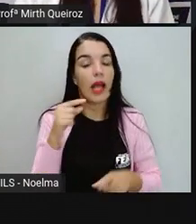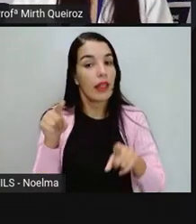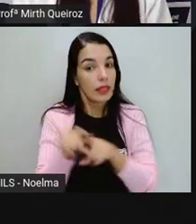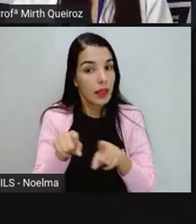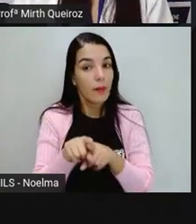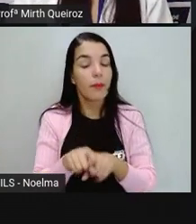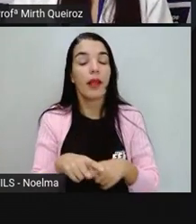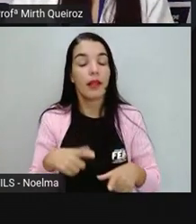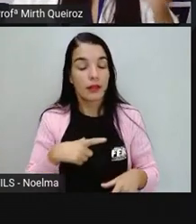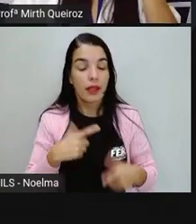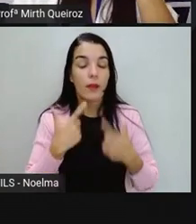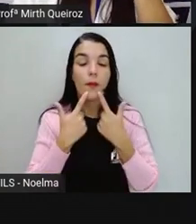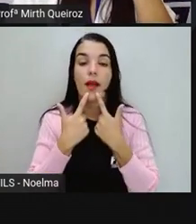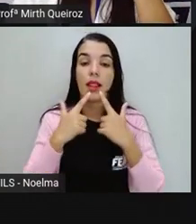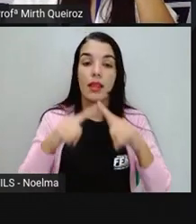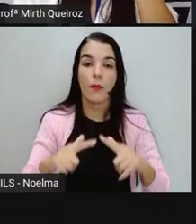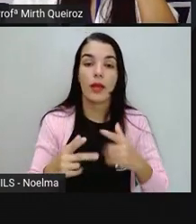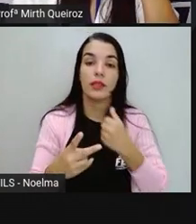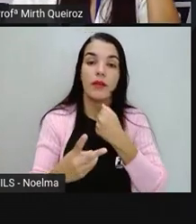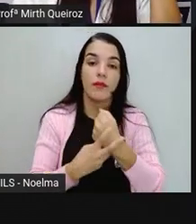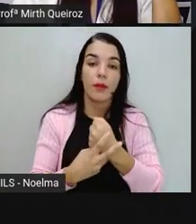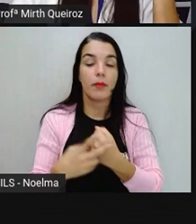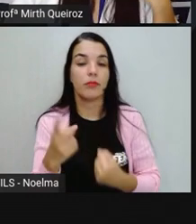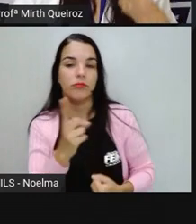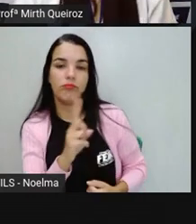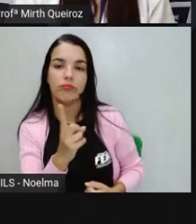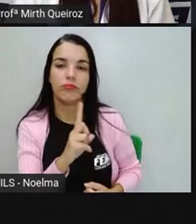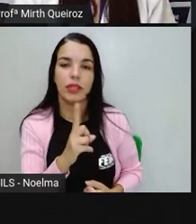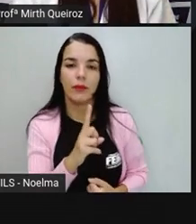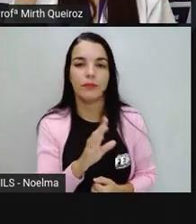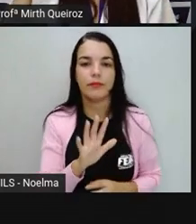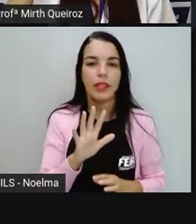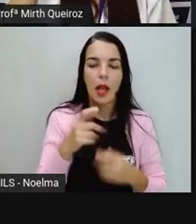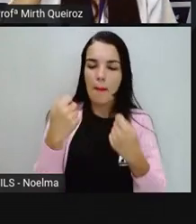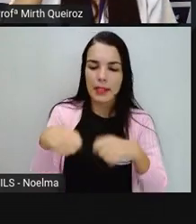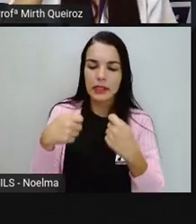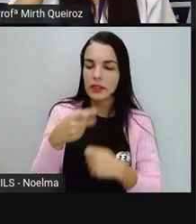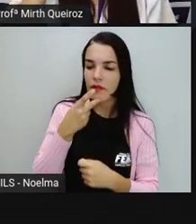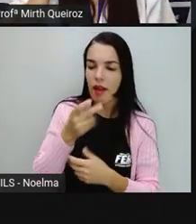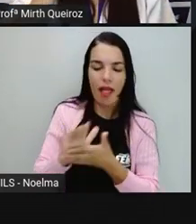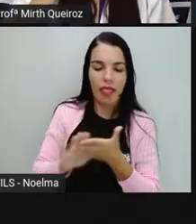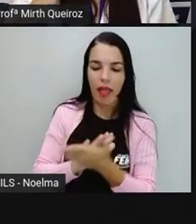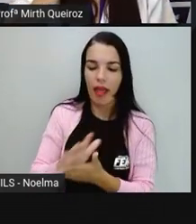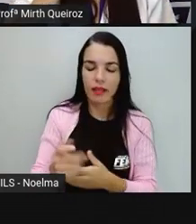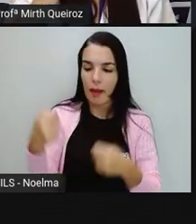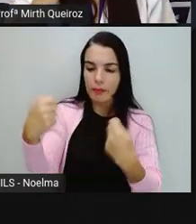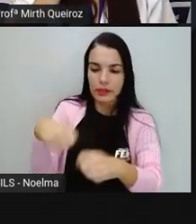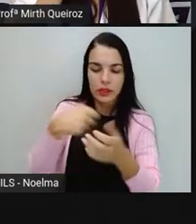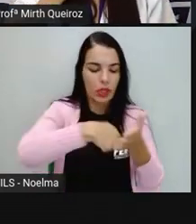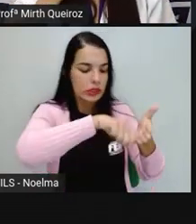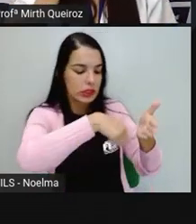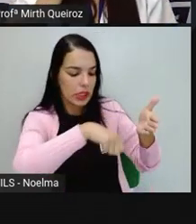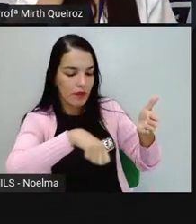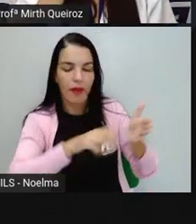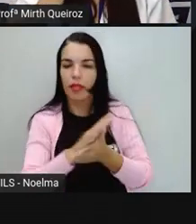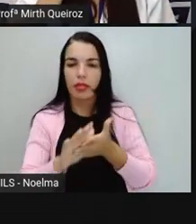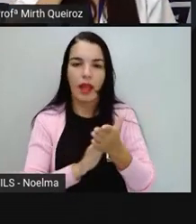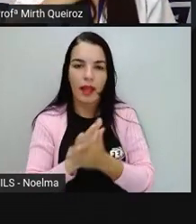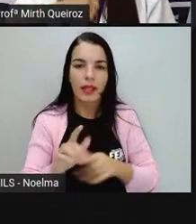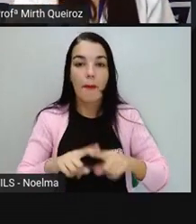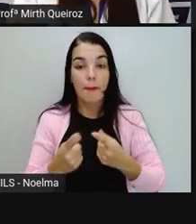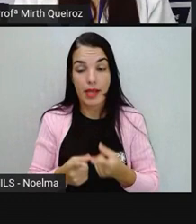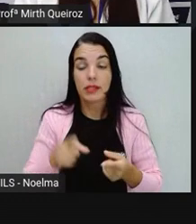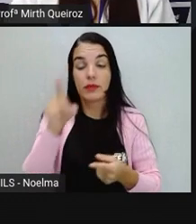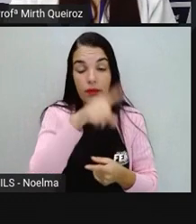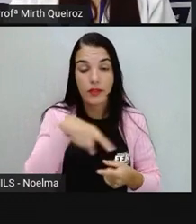trata-se de uma linguagem não verbal. Não foi dito nada, não foi escrito nada. Mas, mesmo assim, vocês conseguem